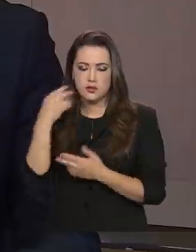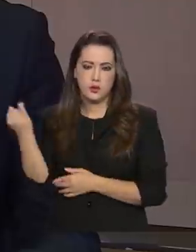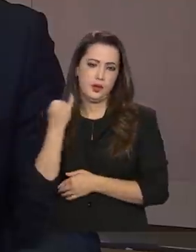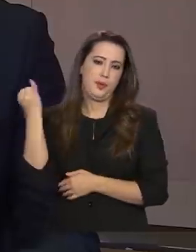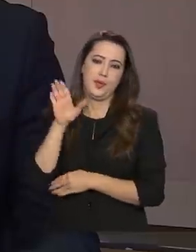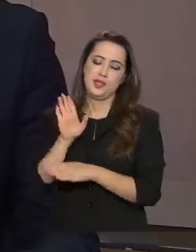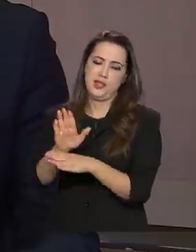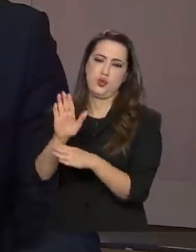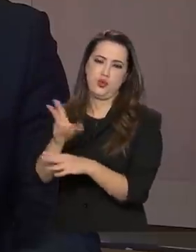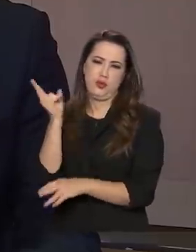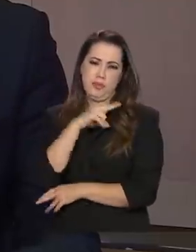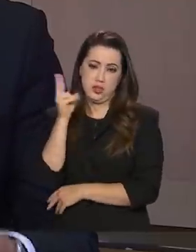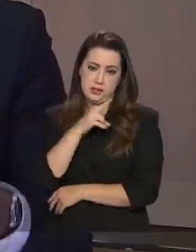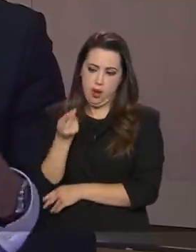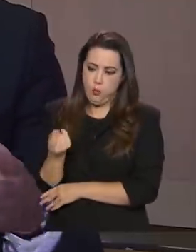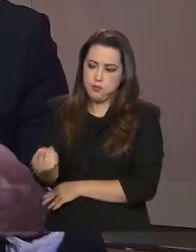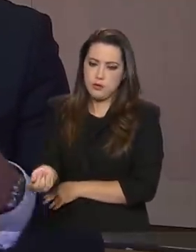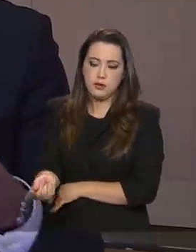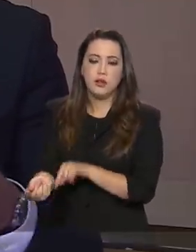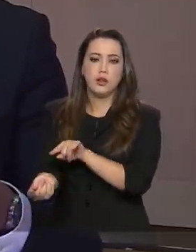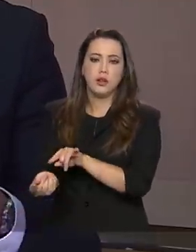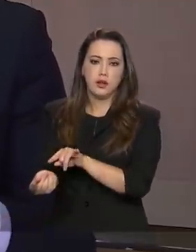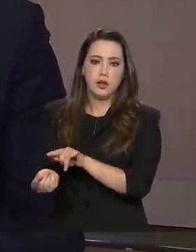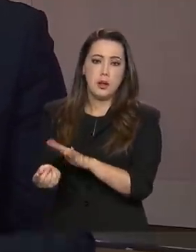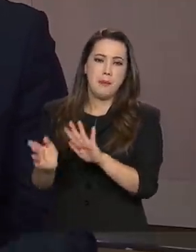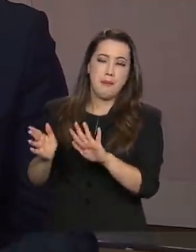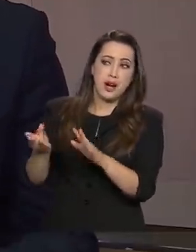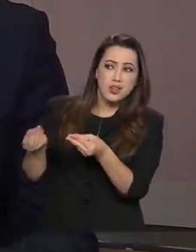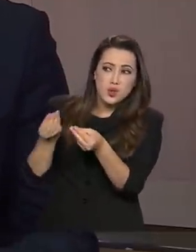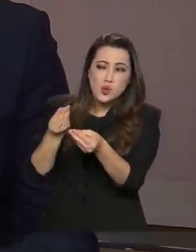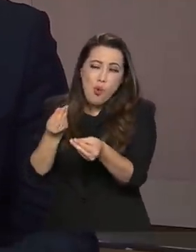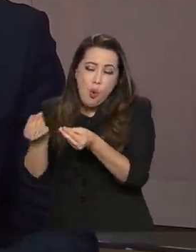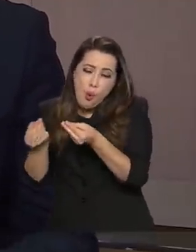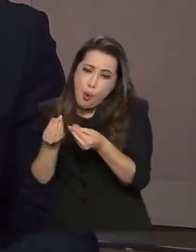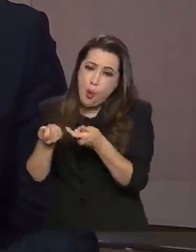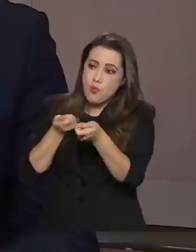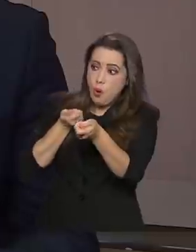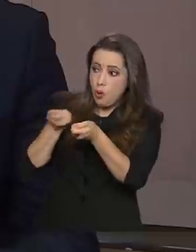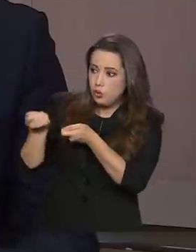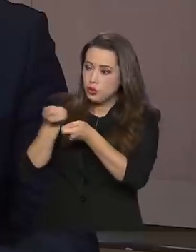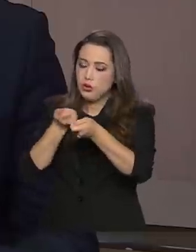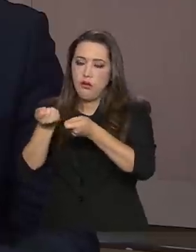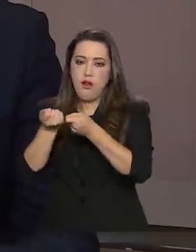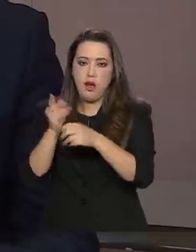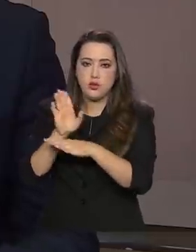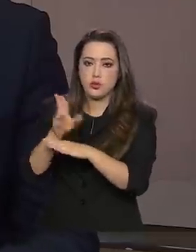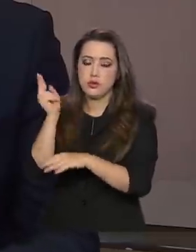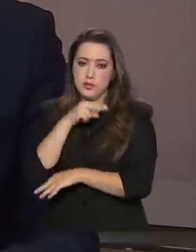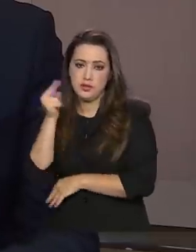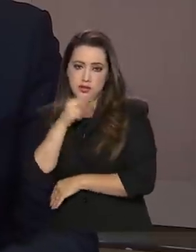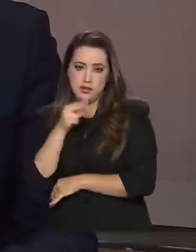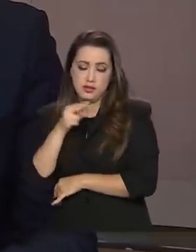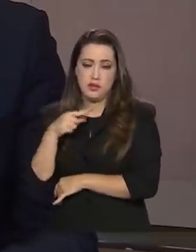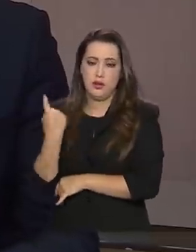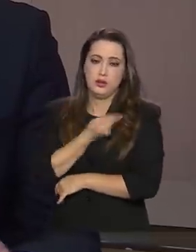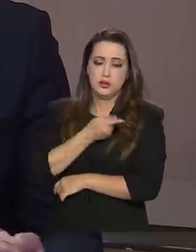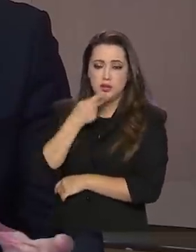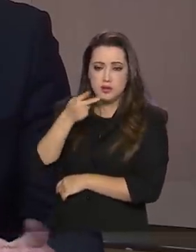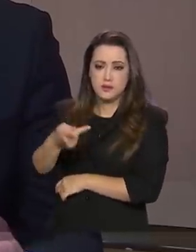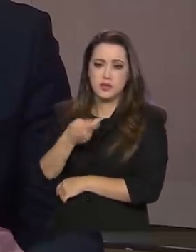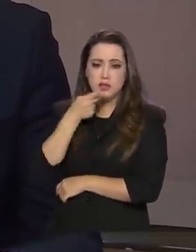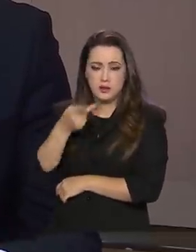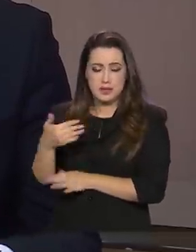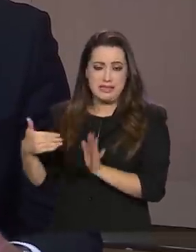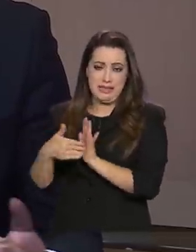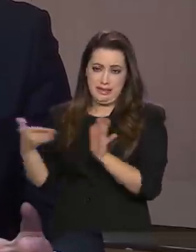abrangência. Agora, como é que é equilibrar o auxílio emergencial, que nós falamos que